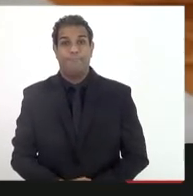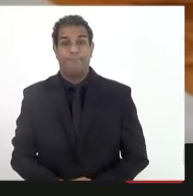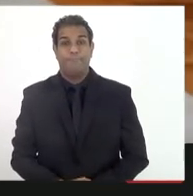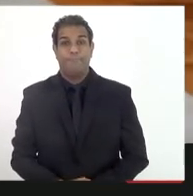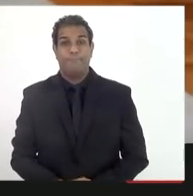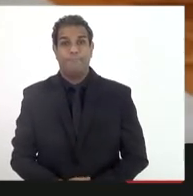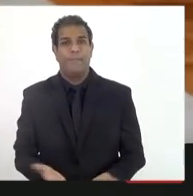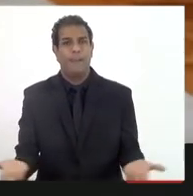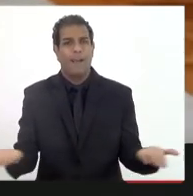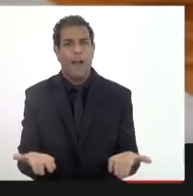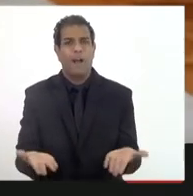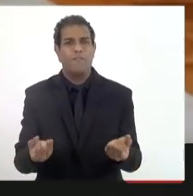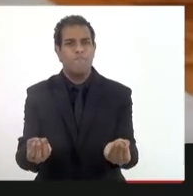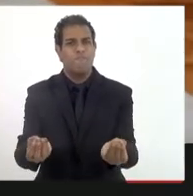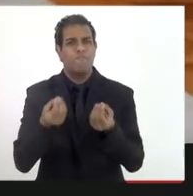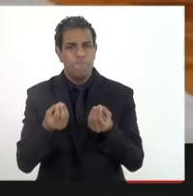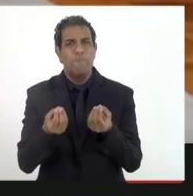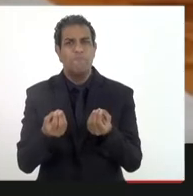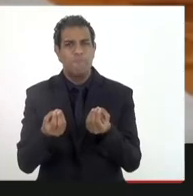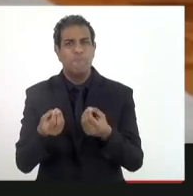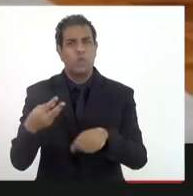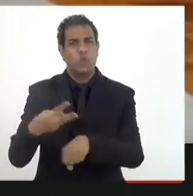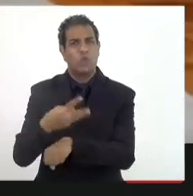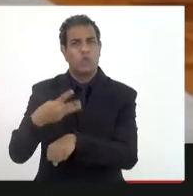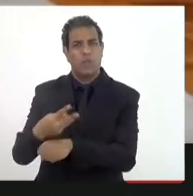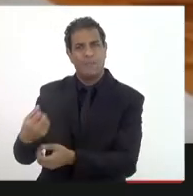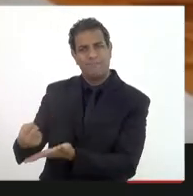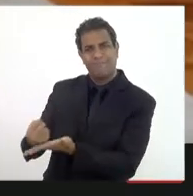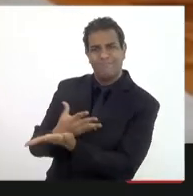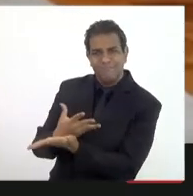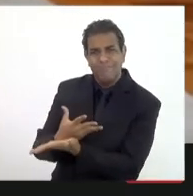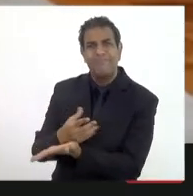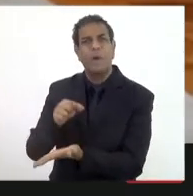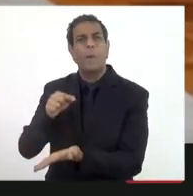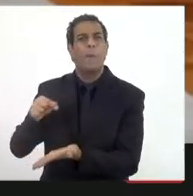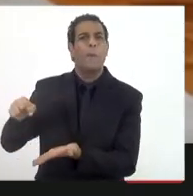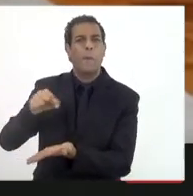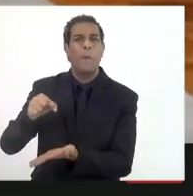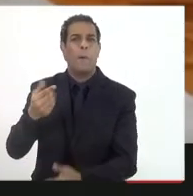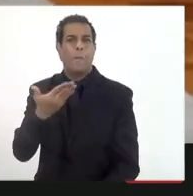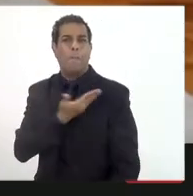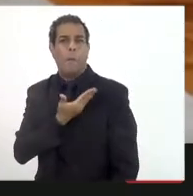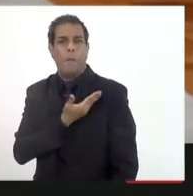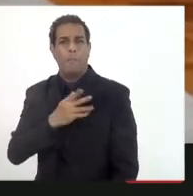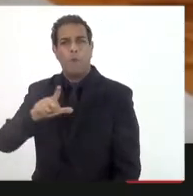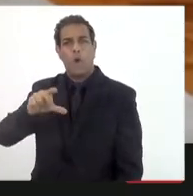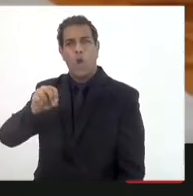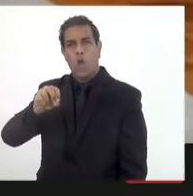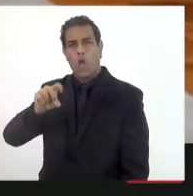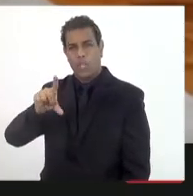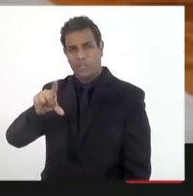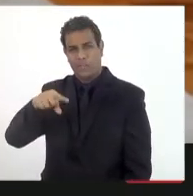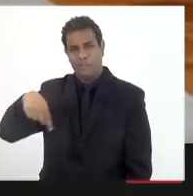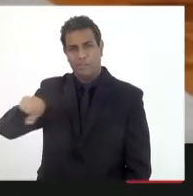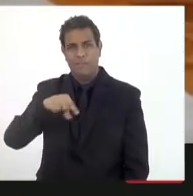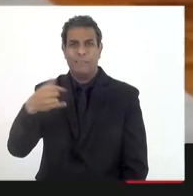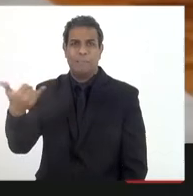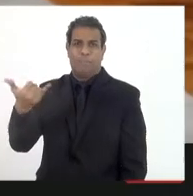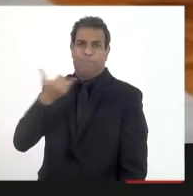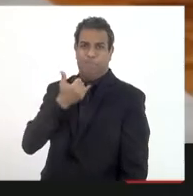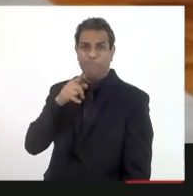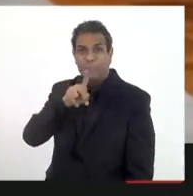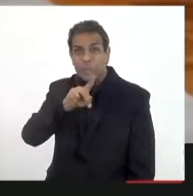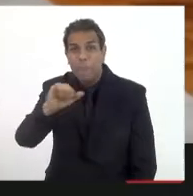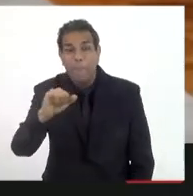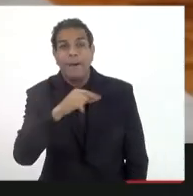eu acabei de receber aqui um zap do nosso amigo Lodi, uma notícia triste, o